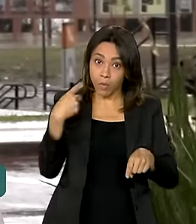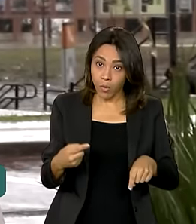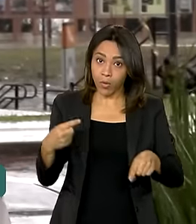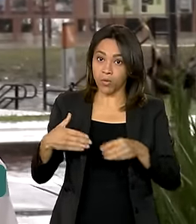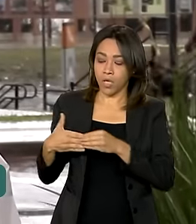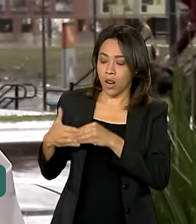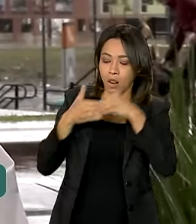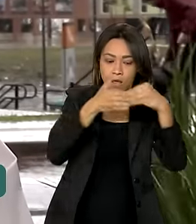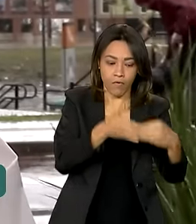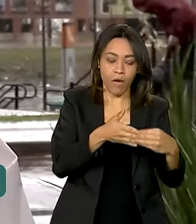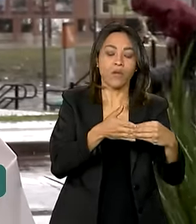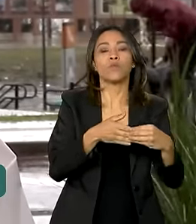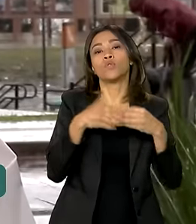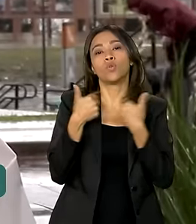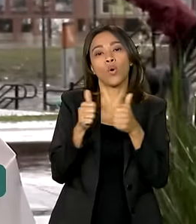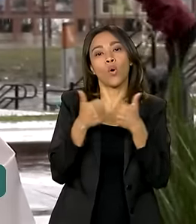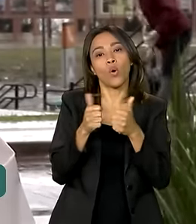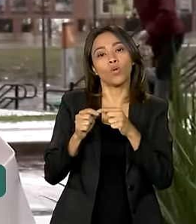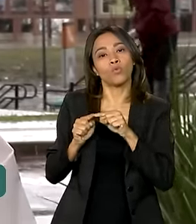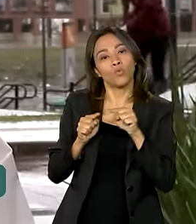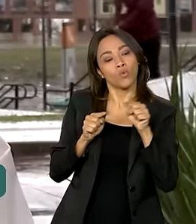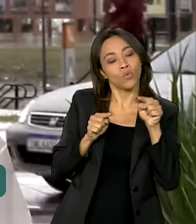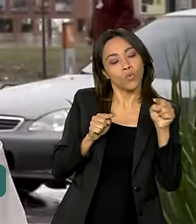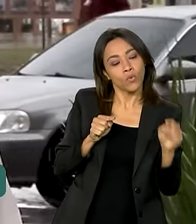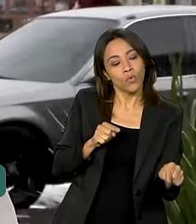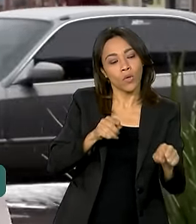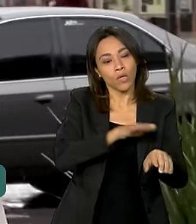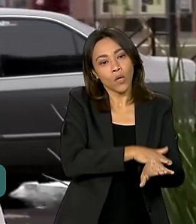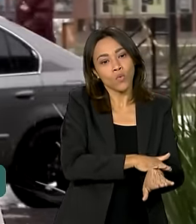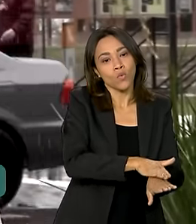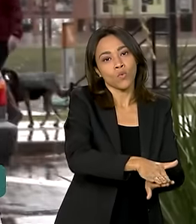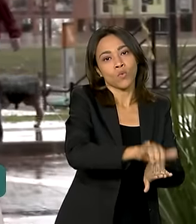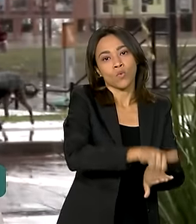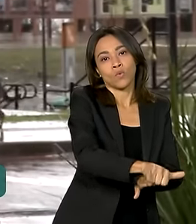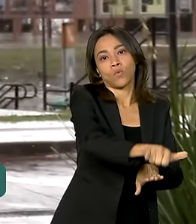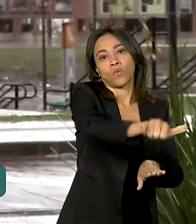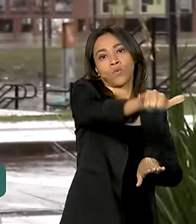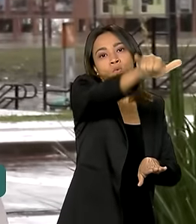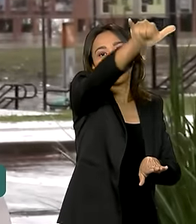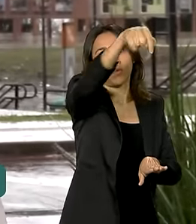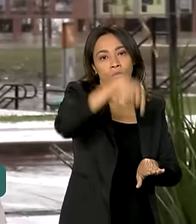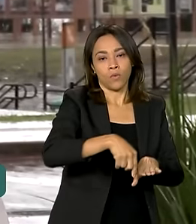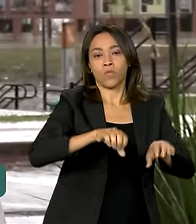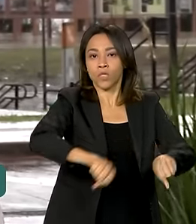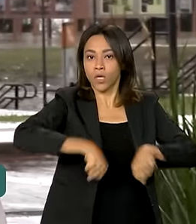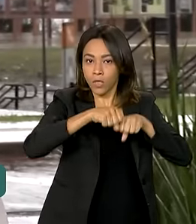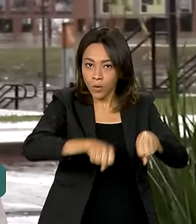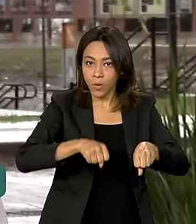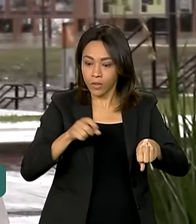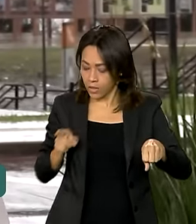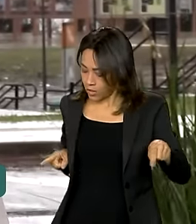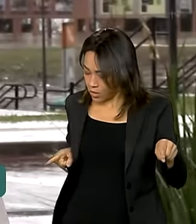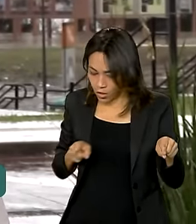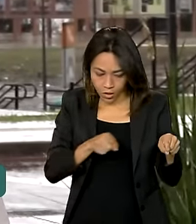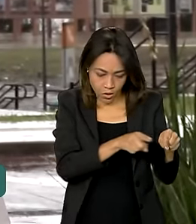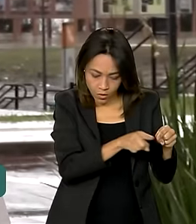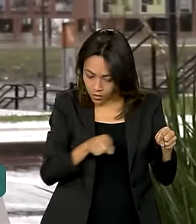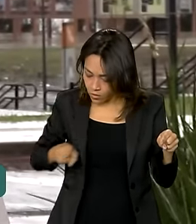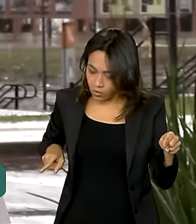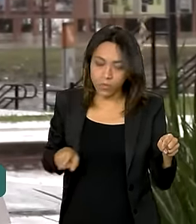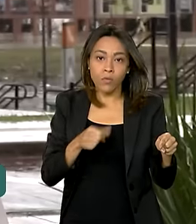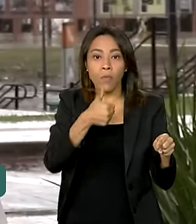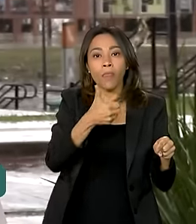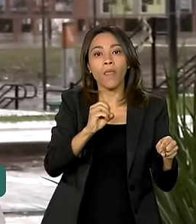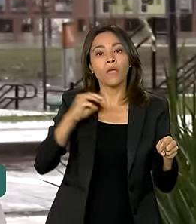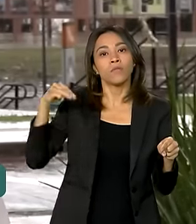deste shopping até a pista onde estará o avião na base de Canoas. Esse percurso deve levar cerca de